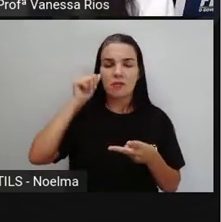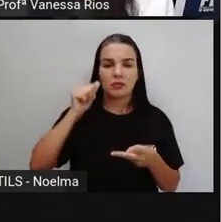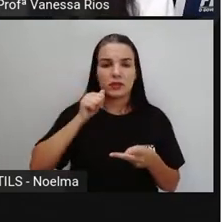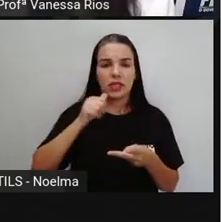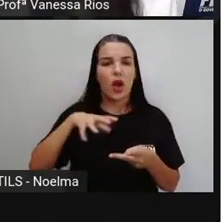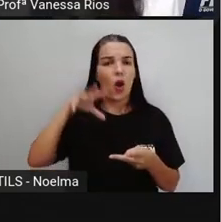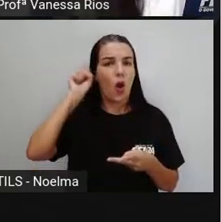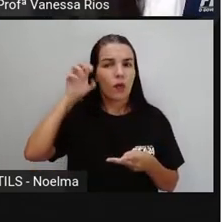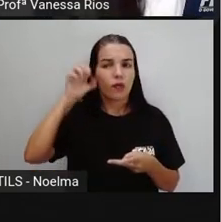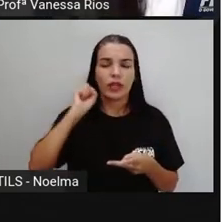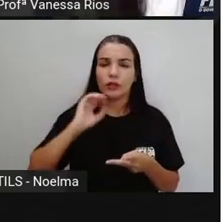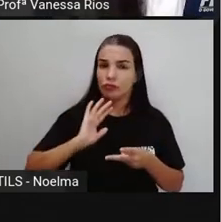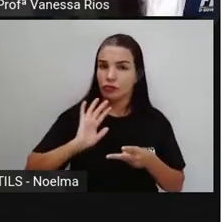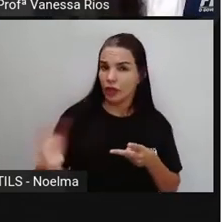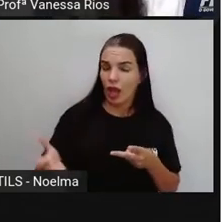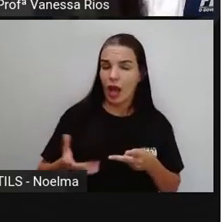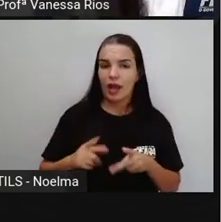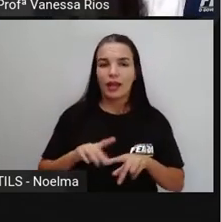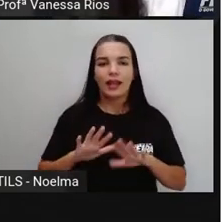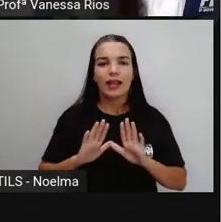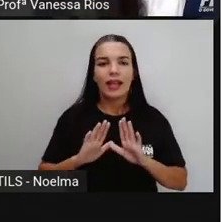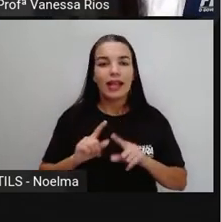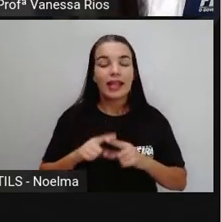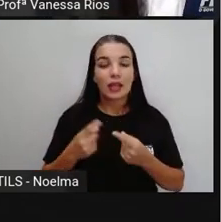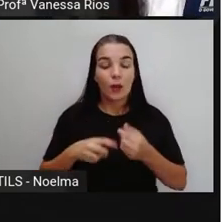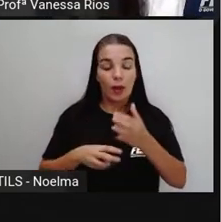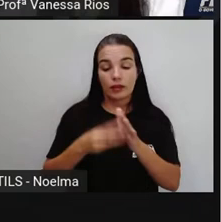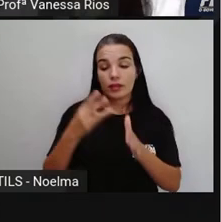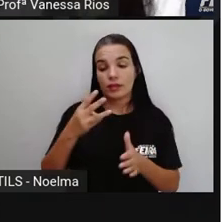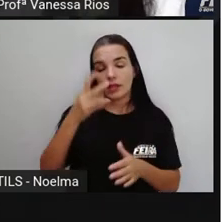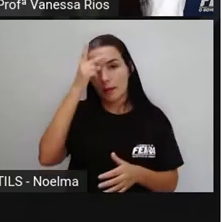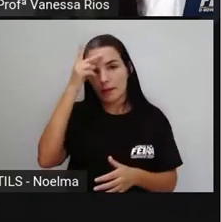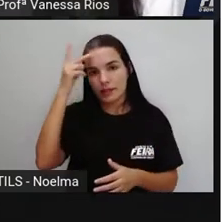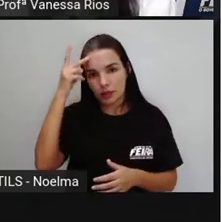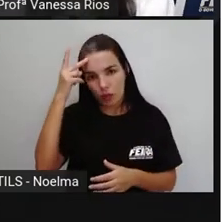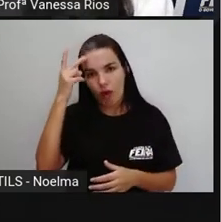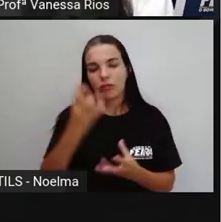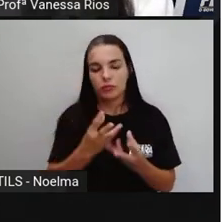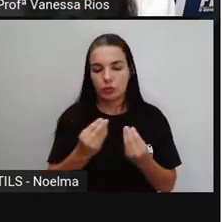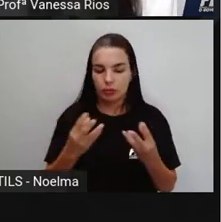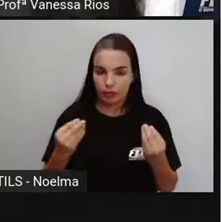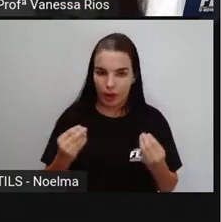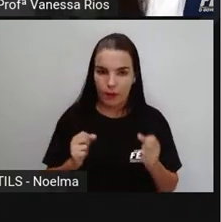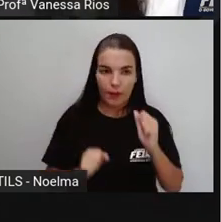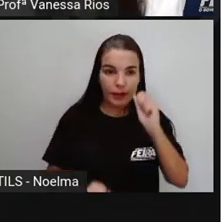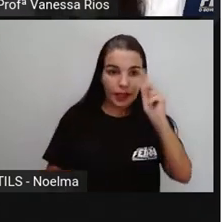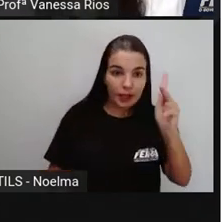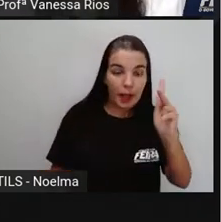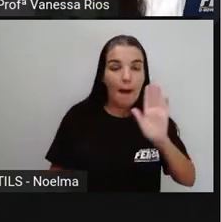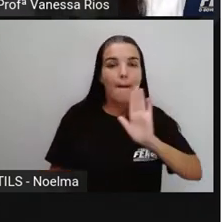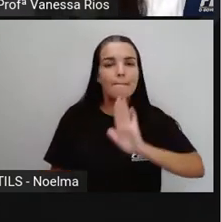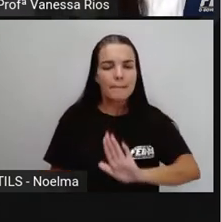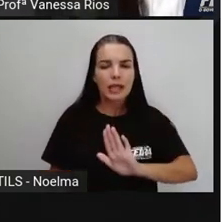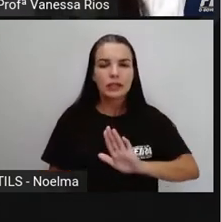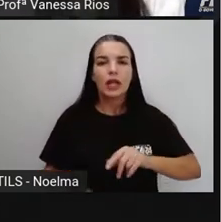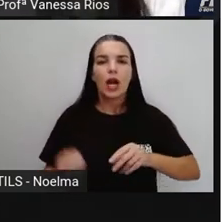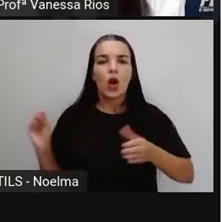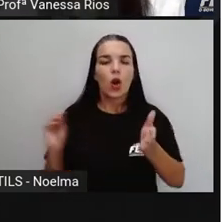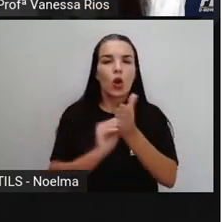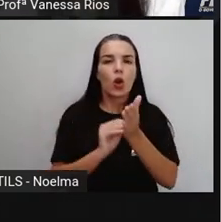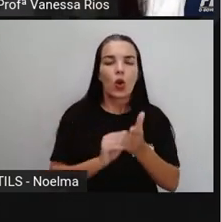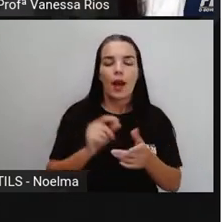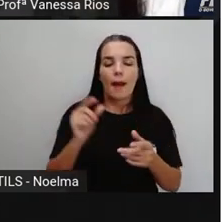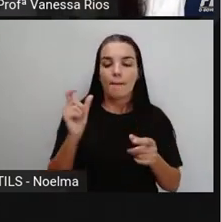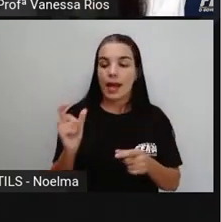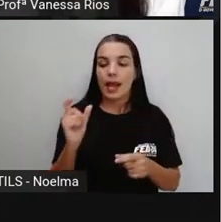ouviram, já que a gente tá falando aí da terceira pessoa do plural, que é eles ou elas. Mas a pró colocou a palavra ontem